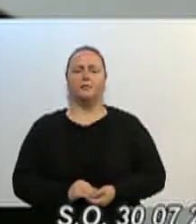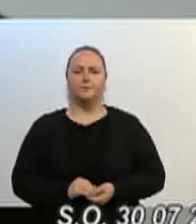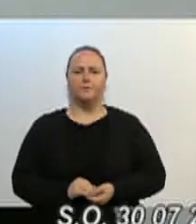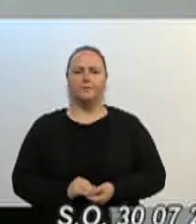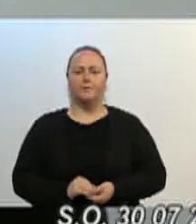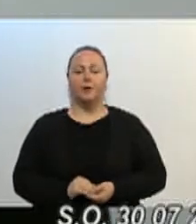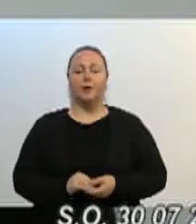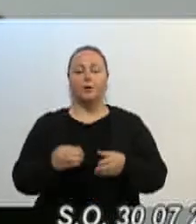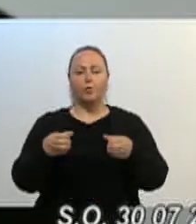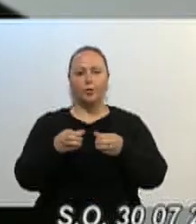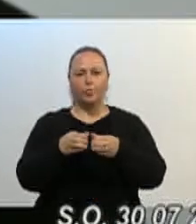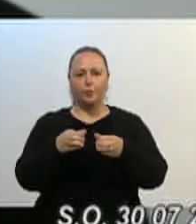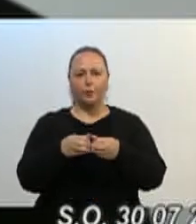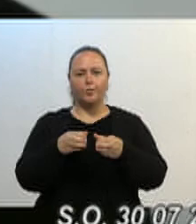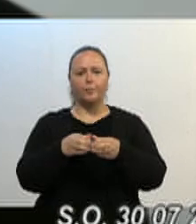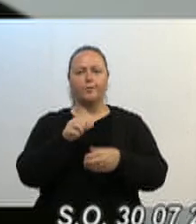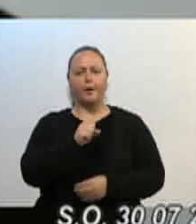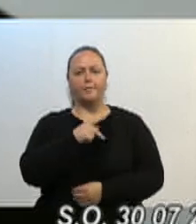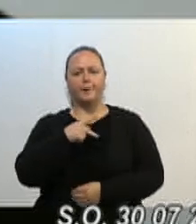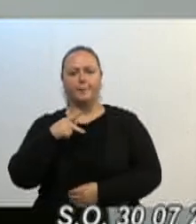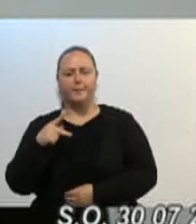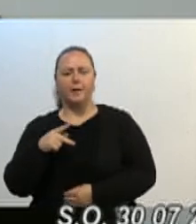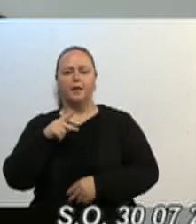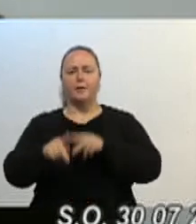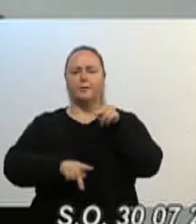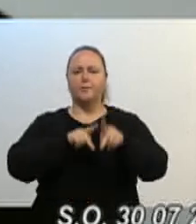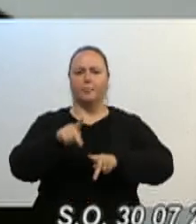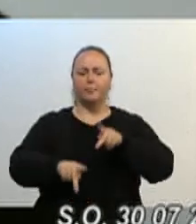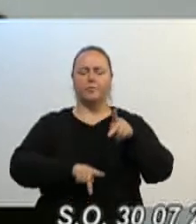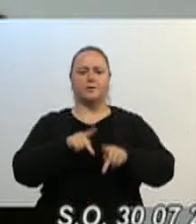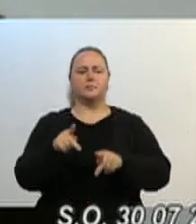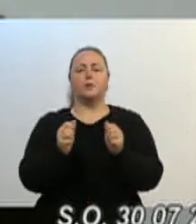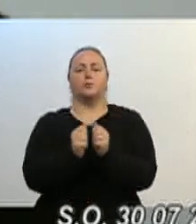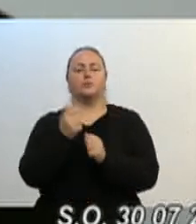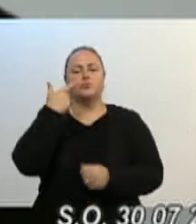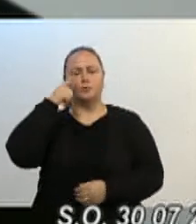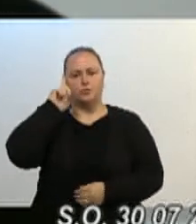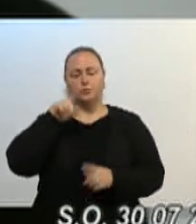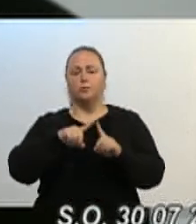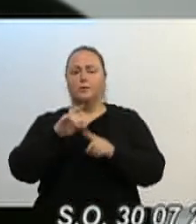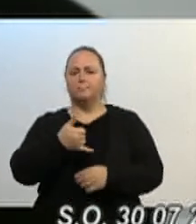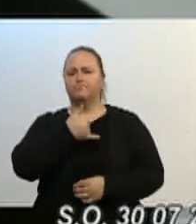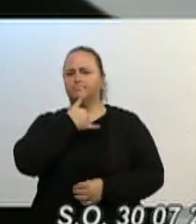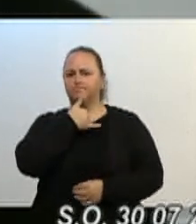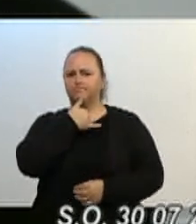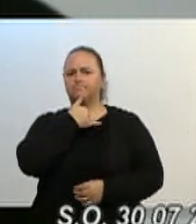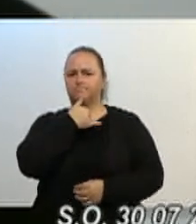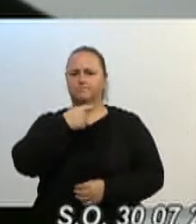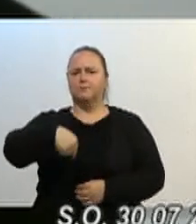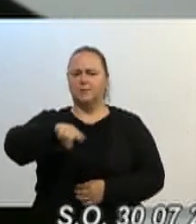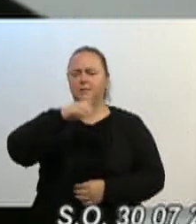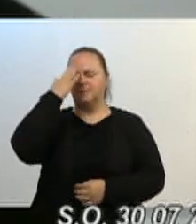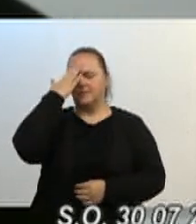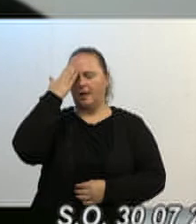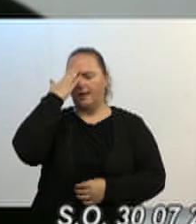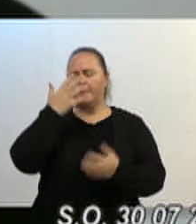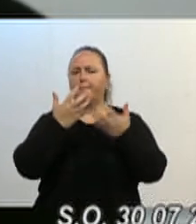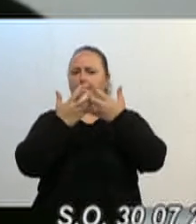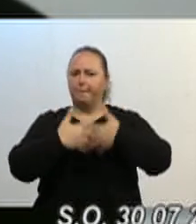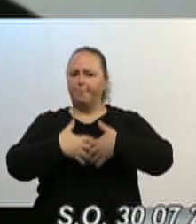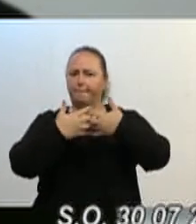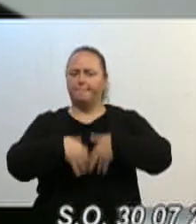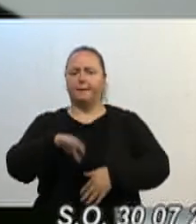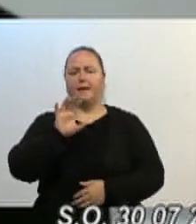população. Eles estiveram lá ontem também, mas infelizmente a gente sabe como é que funciona. O prefeito